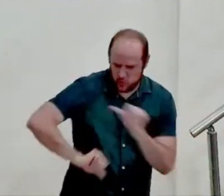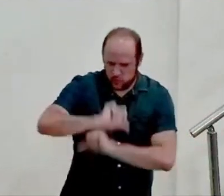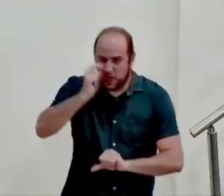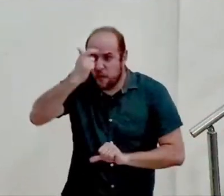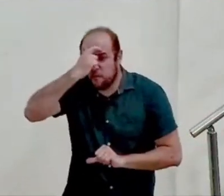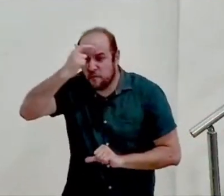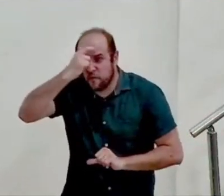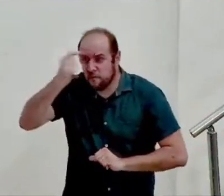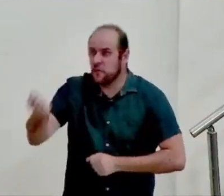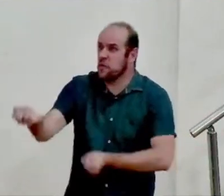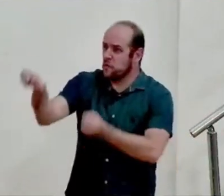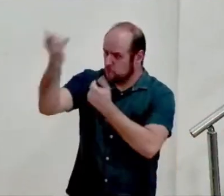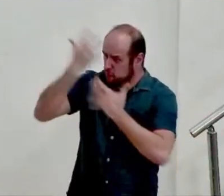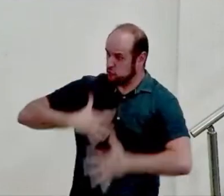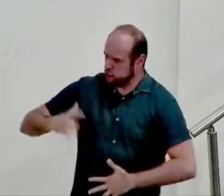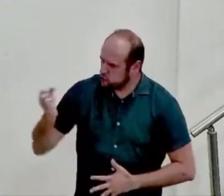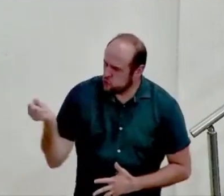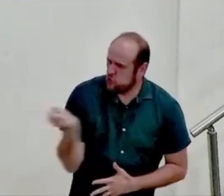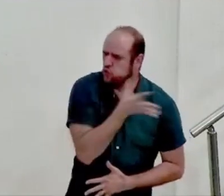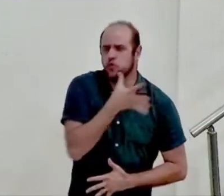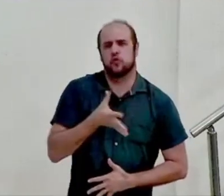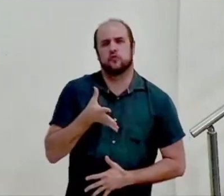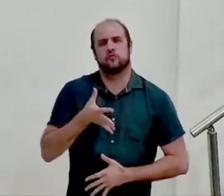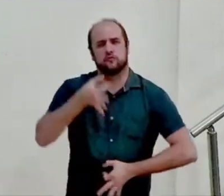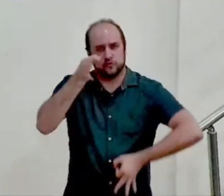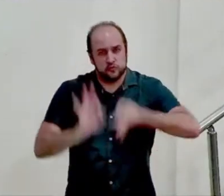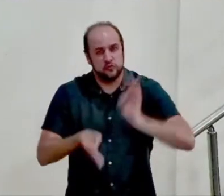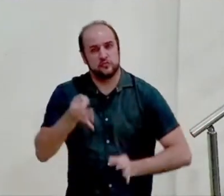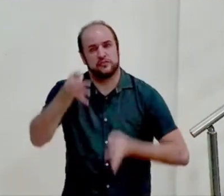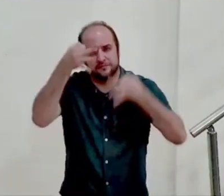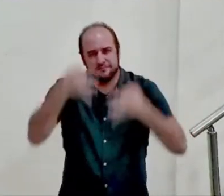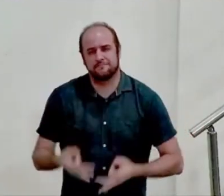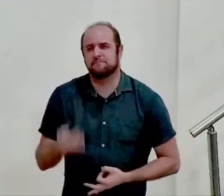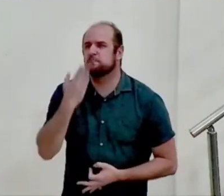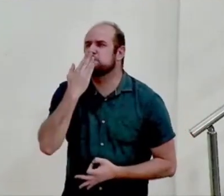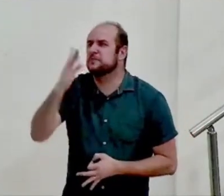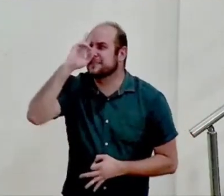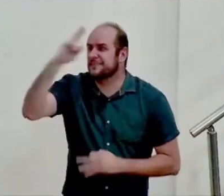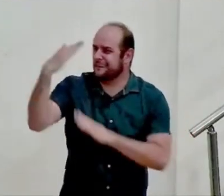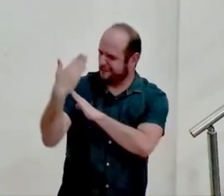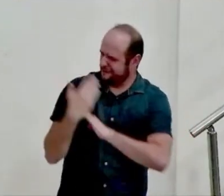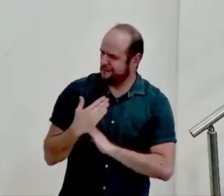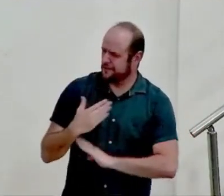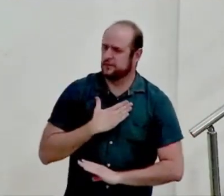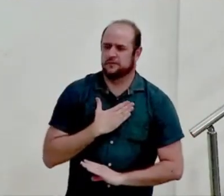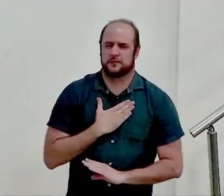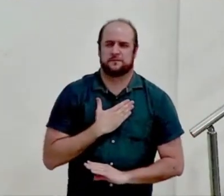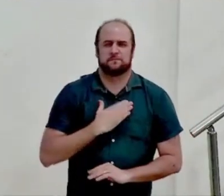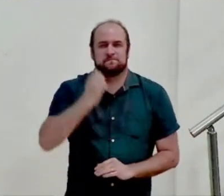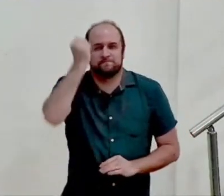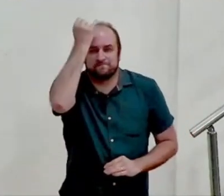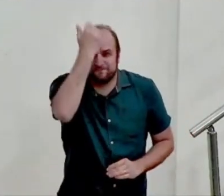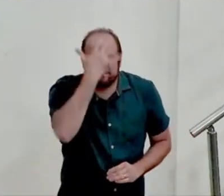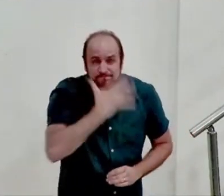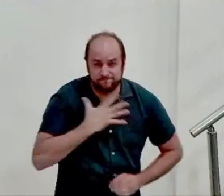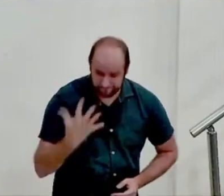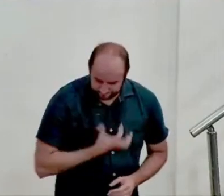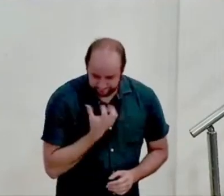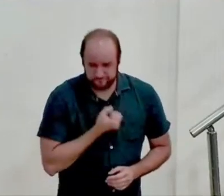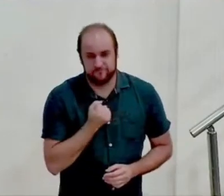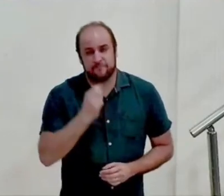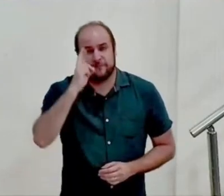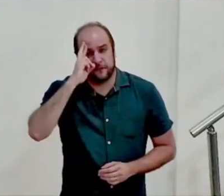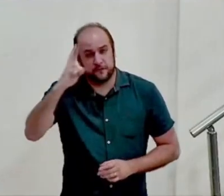revestir desse novo homem criado em justiça e retidão Senhor me ajude nisso e com a graça redentora o Senhor